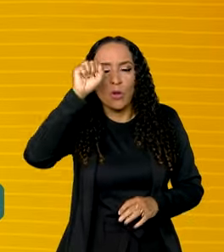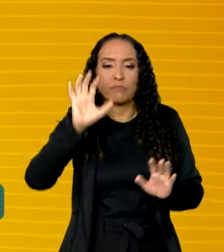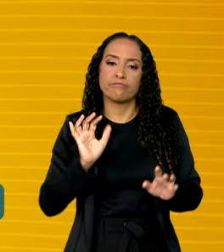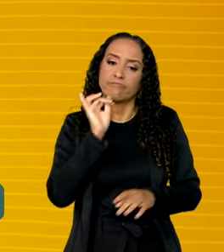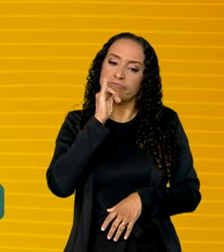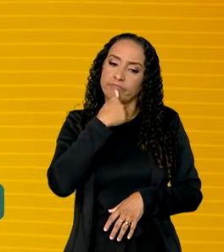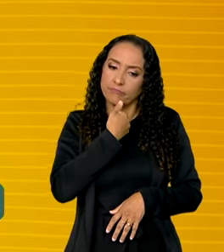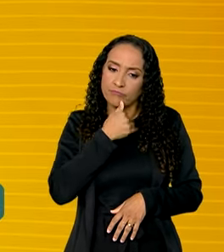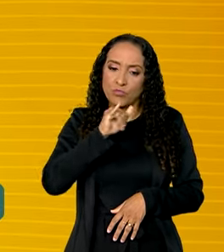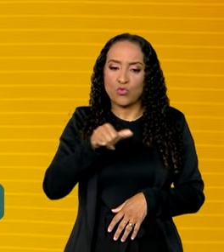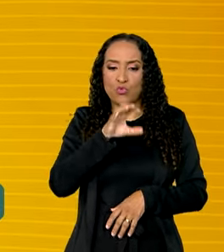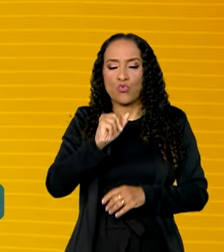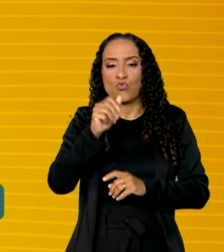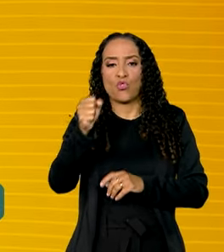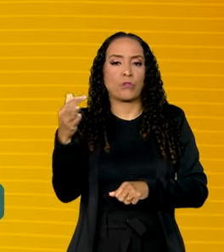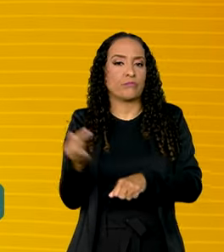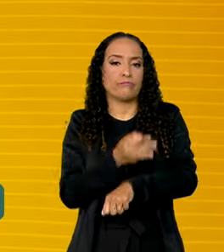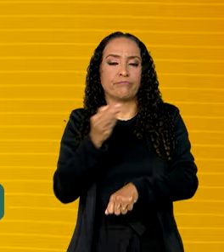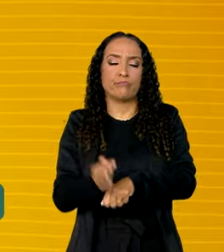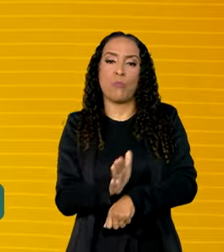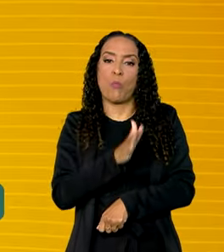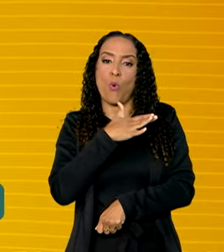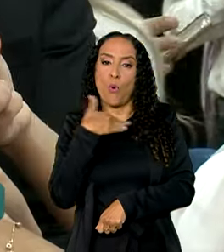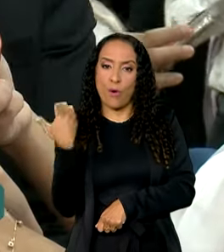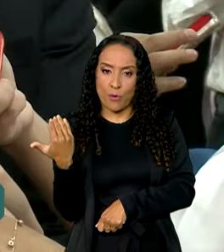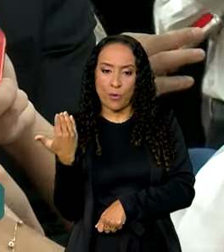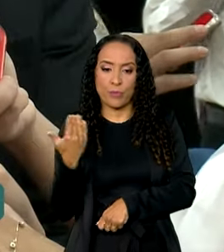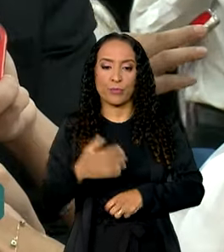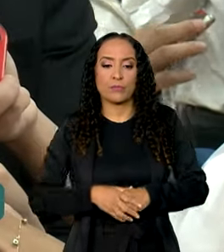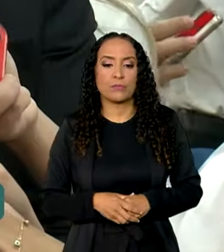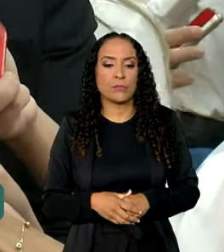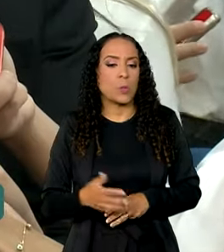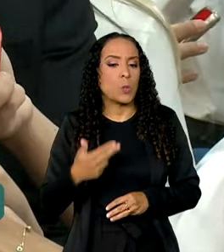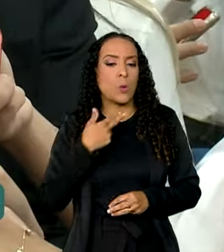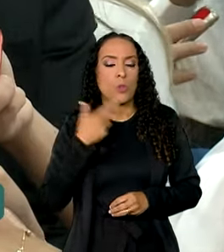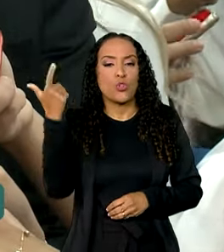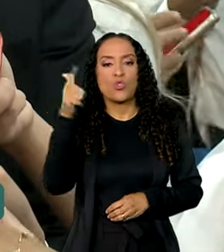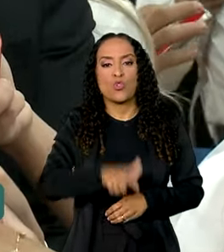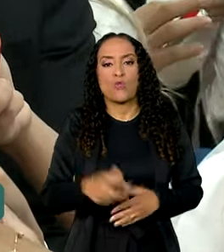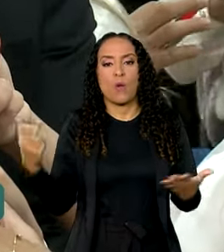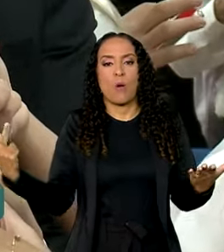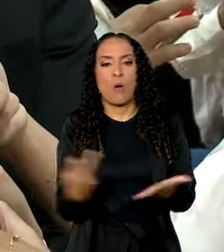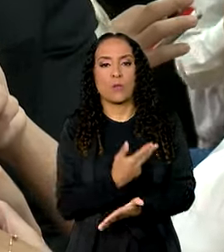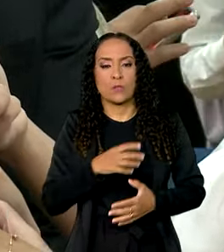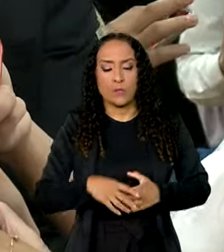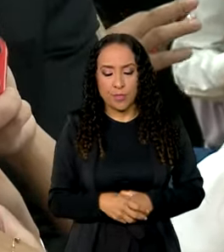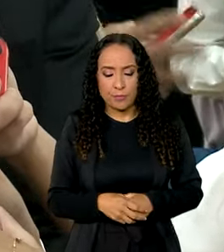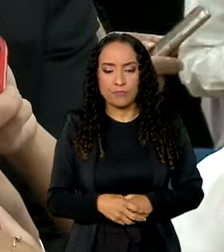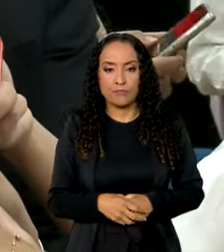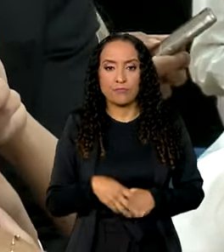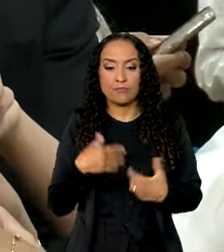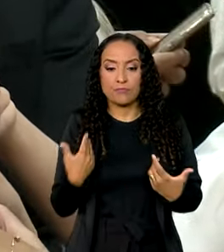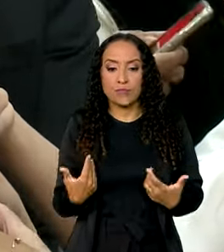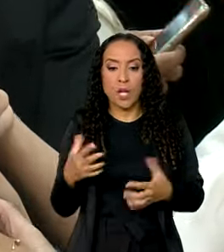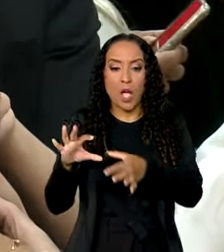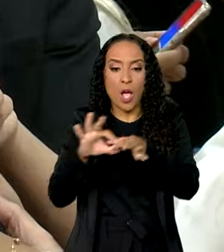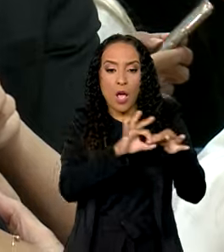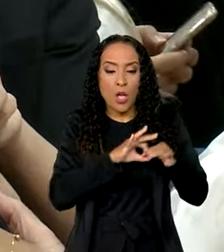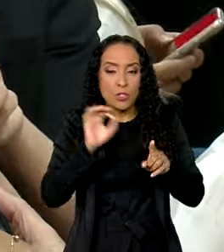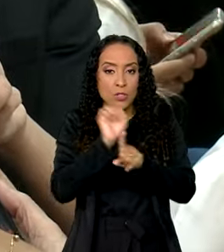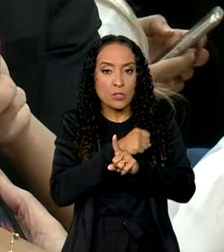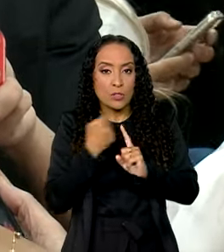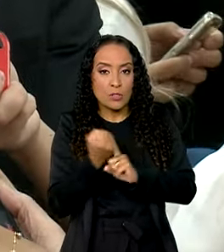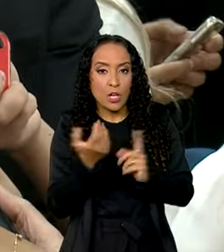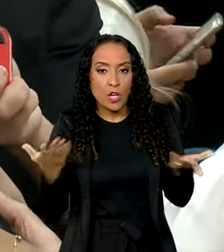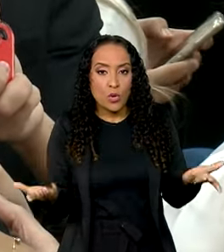Infelizmente, Joca não resistiu e morreu no trajeto. Não pode mais acontecer isso. Então, a união da sociedade hoje